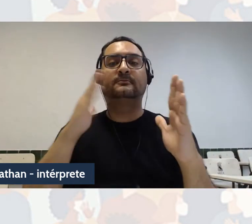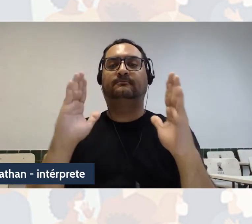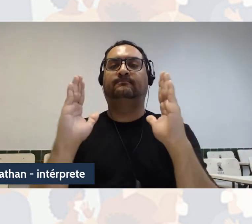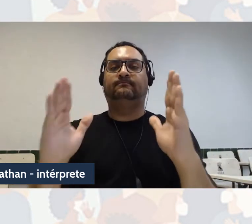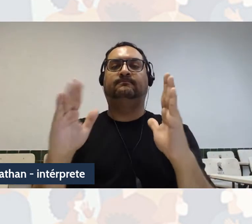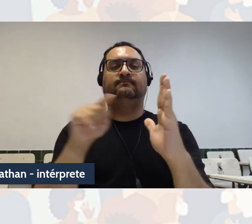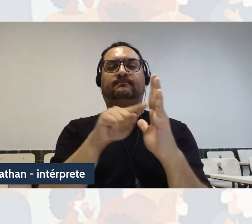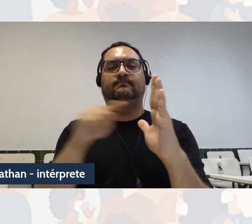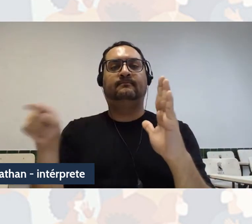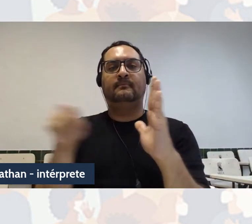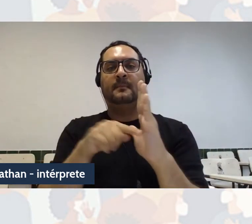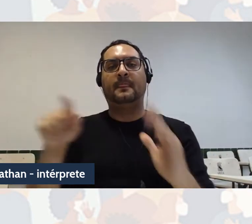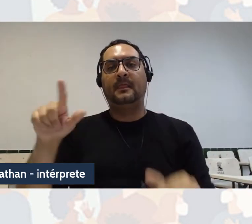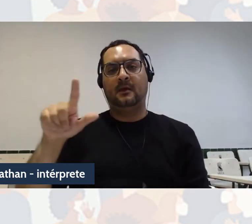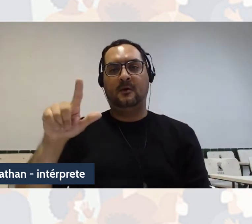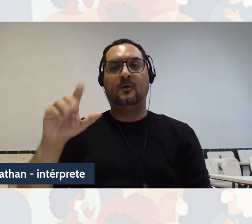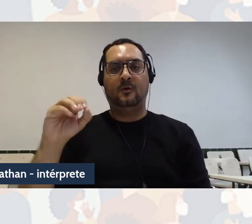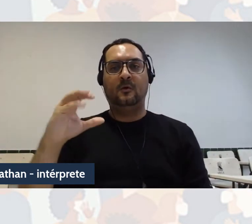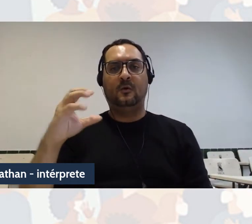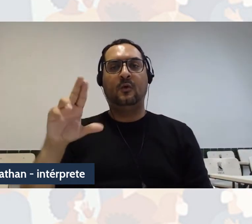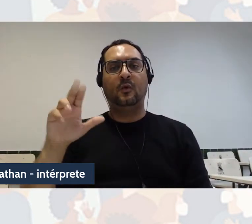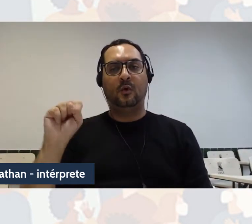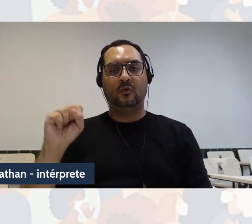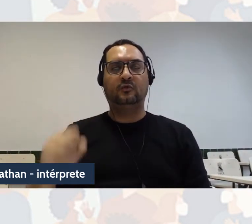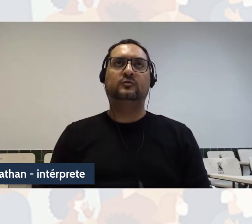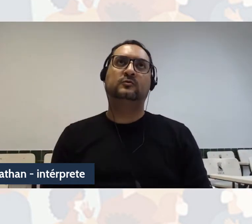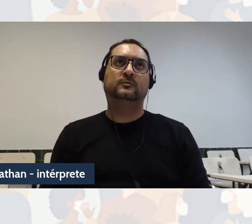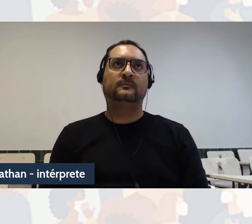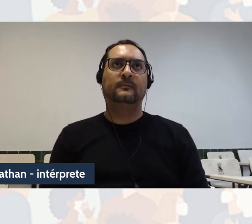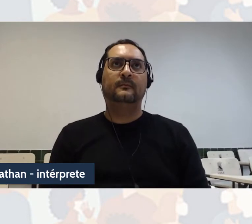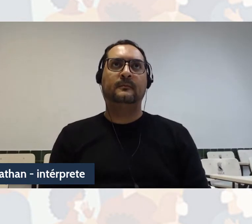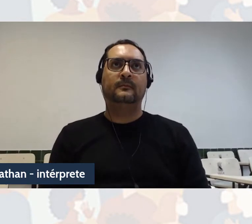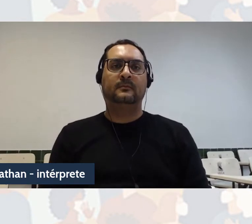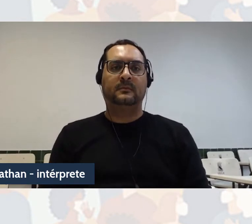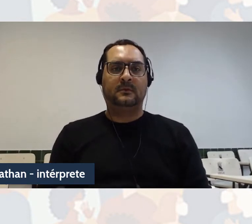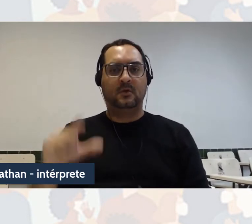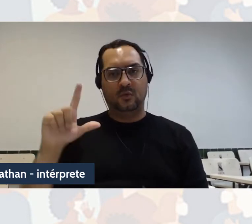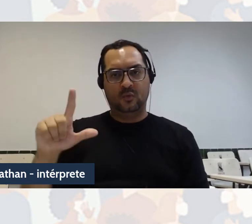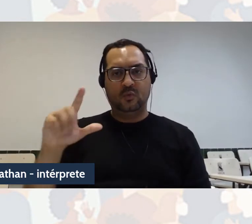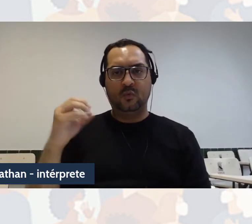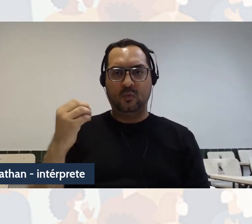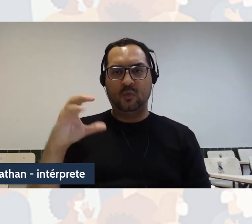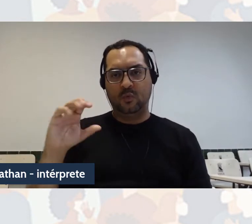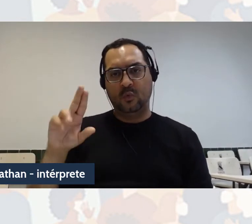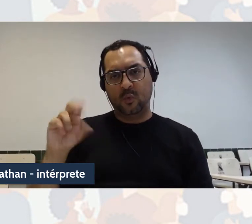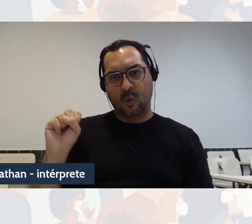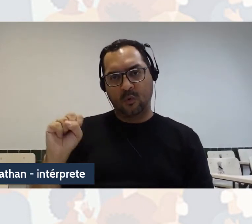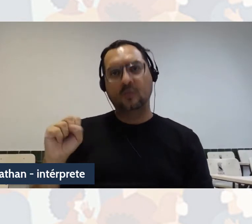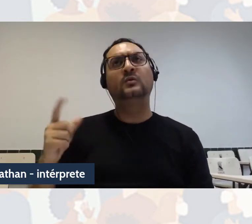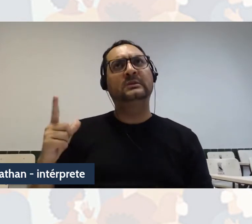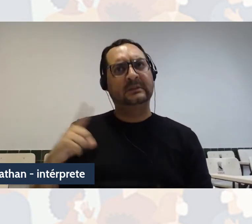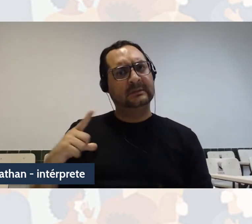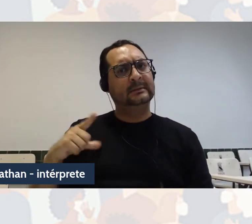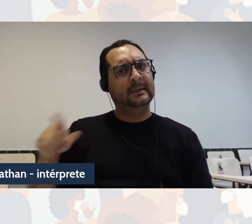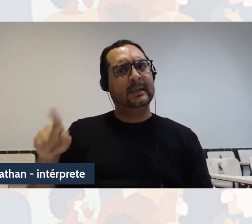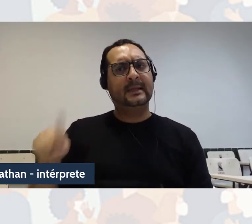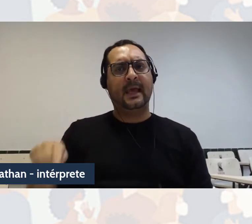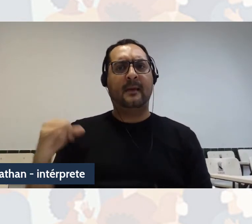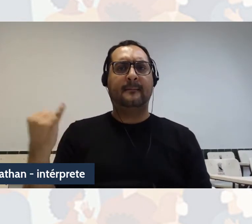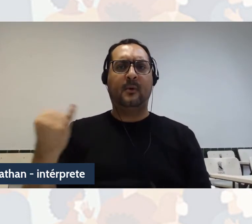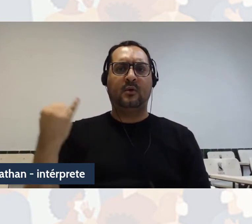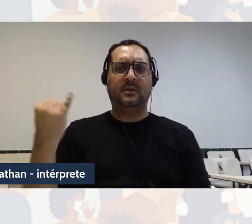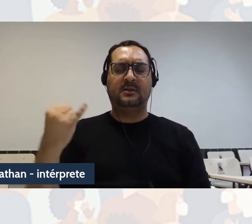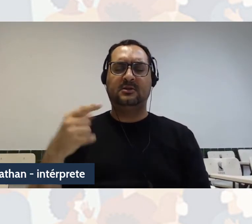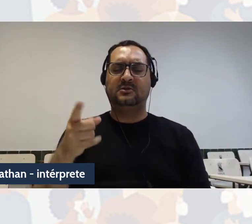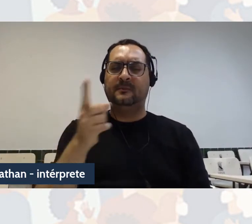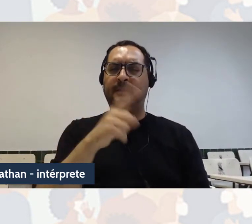enunciação. Nesse sentido, o óculos de enunciação, ele tem uma importância, o Parra, que eu citei